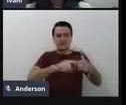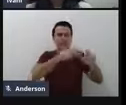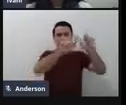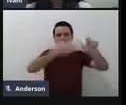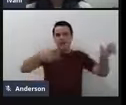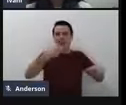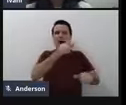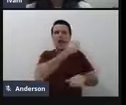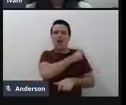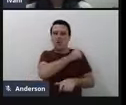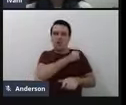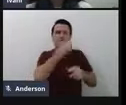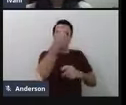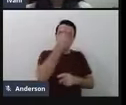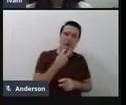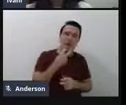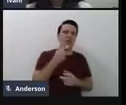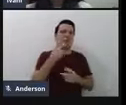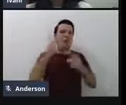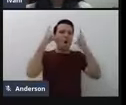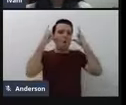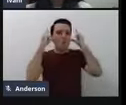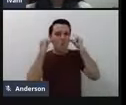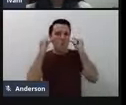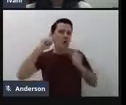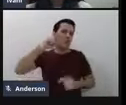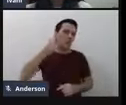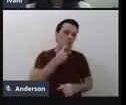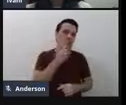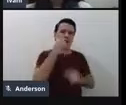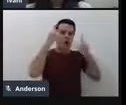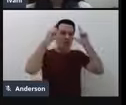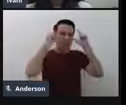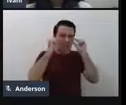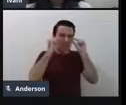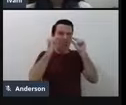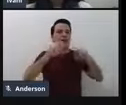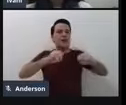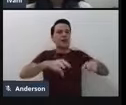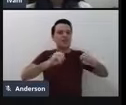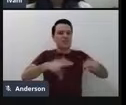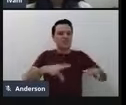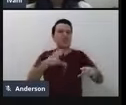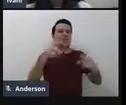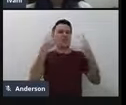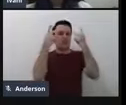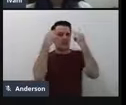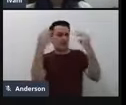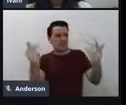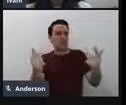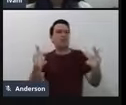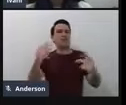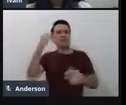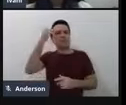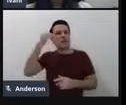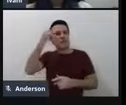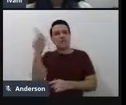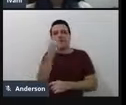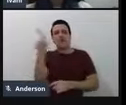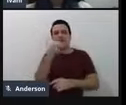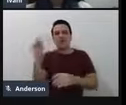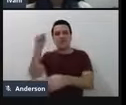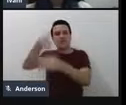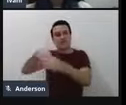baixa visão e surdos, ensino de ciências da natureza, desenvolvimento profissional de docente de educação especial.